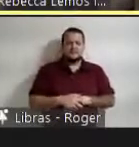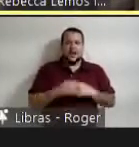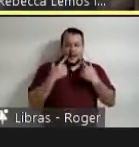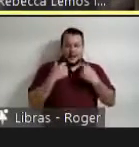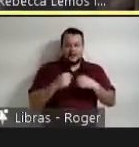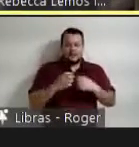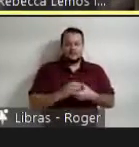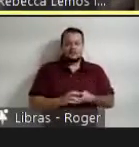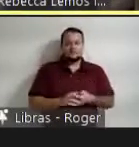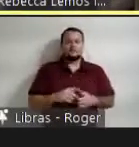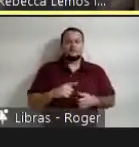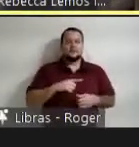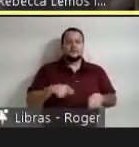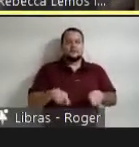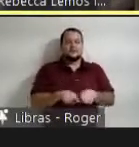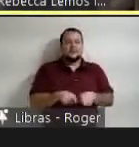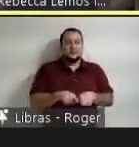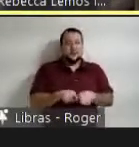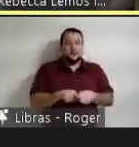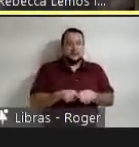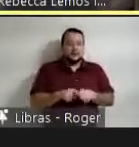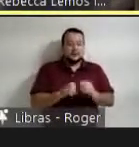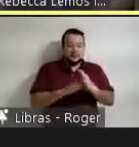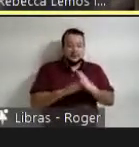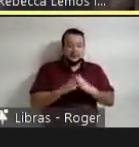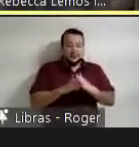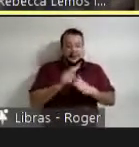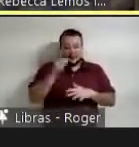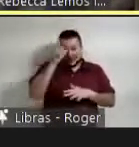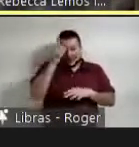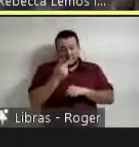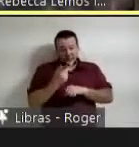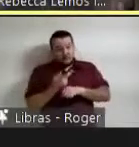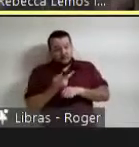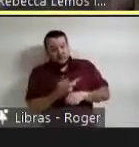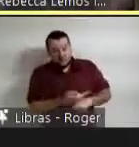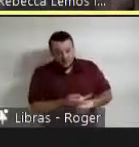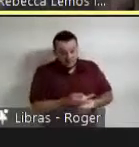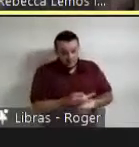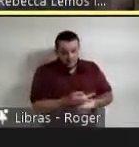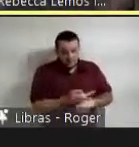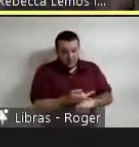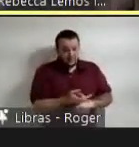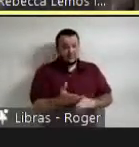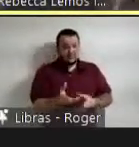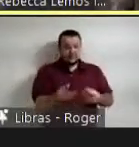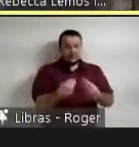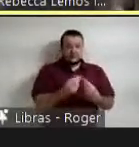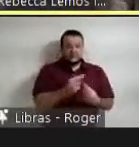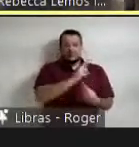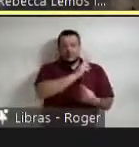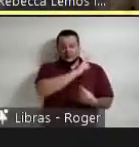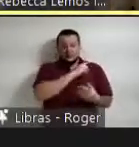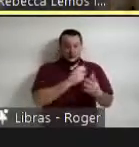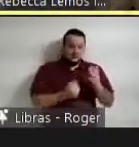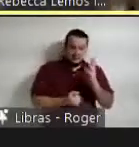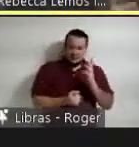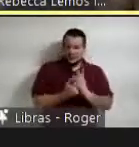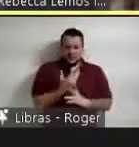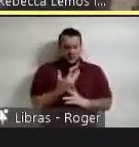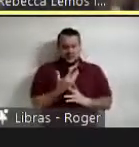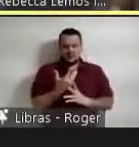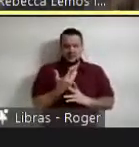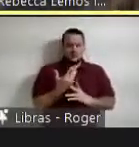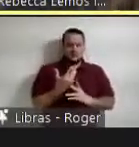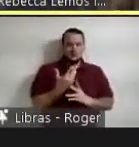acadêmica alemã nos buscou para criar nos responsabilizarmos por uma série a Latin American Perspective